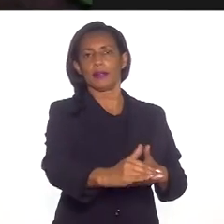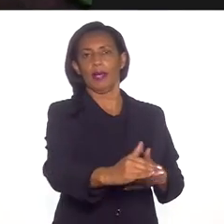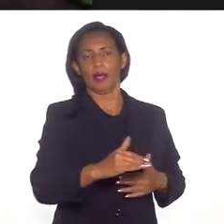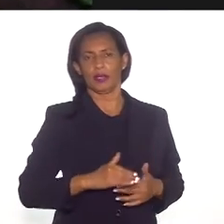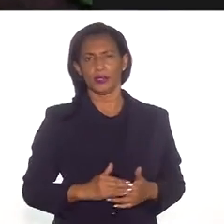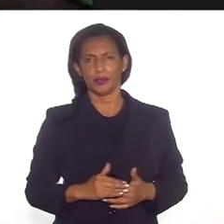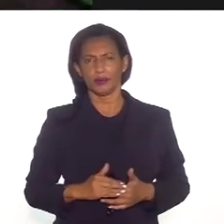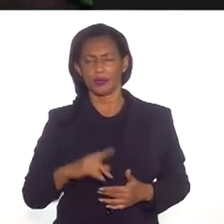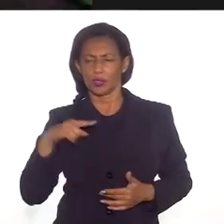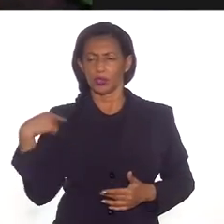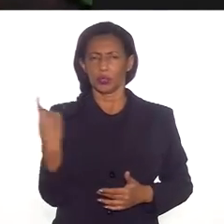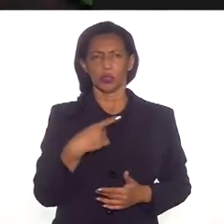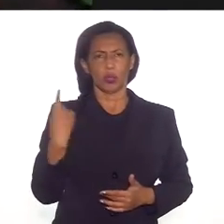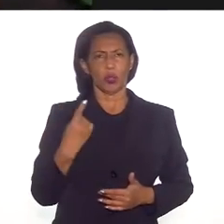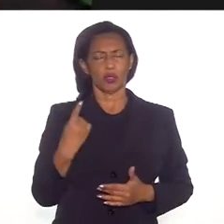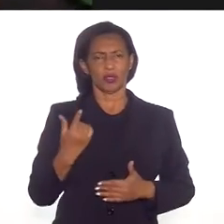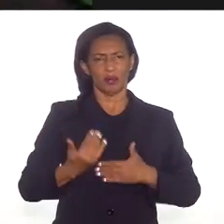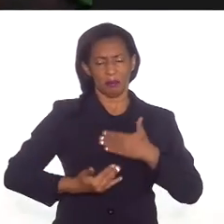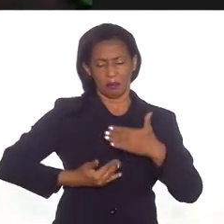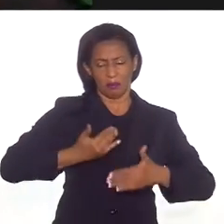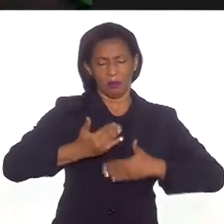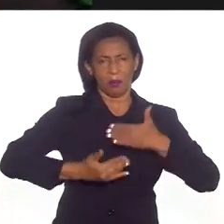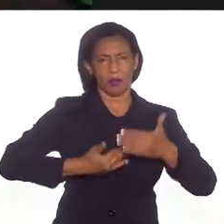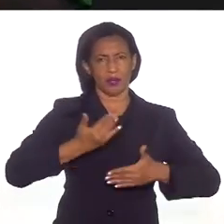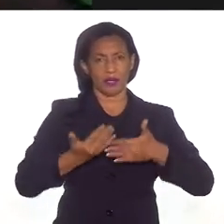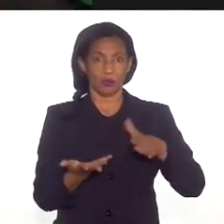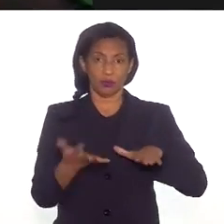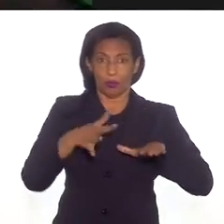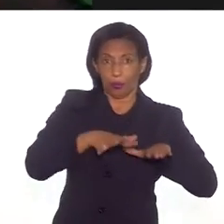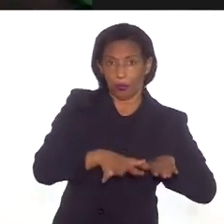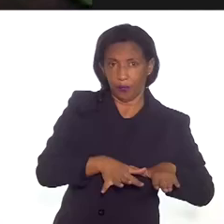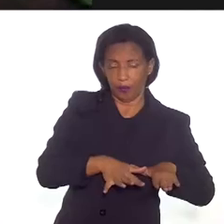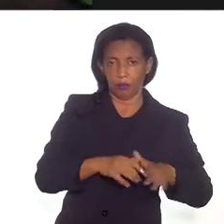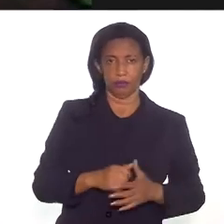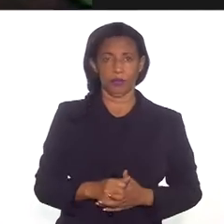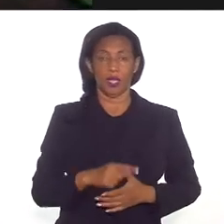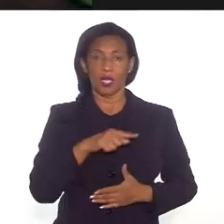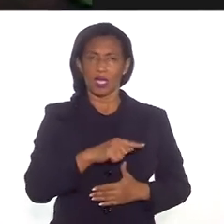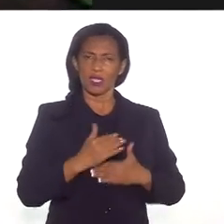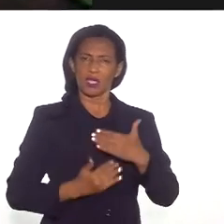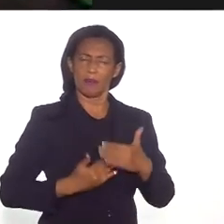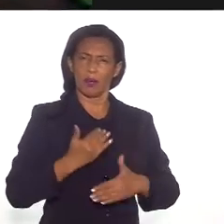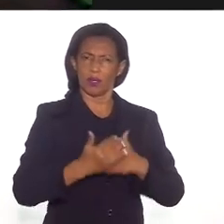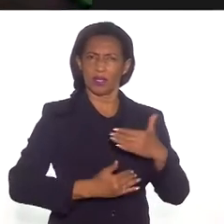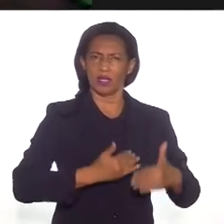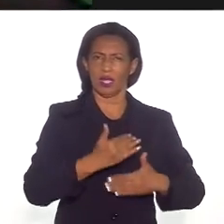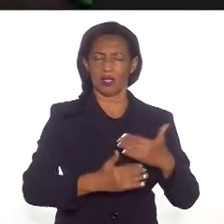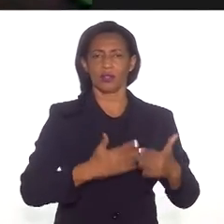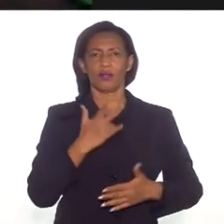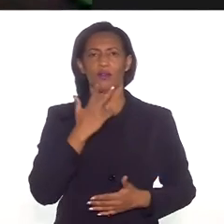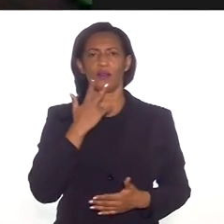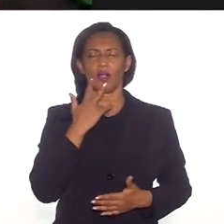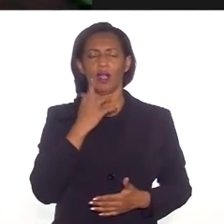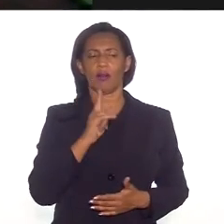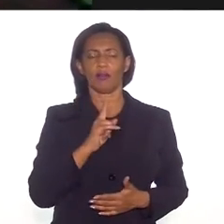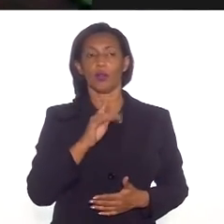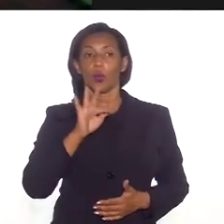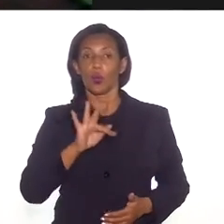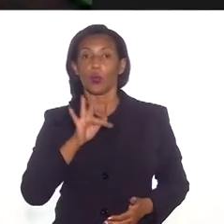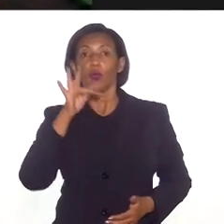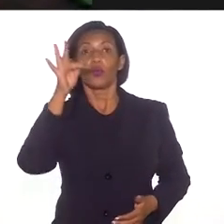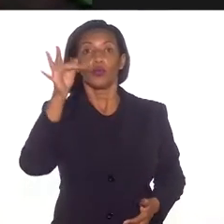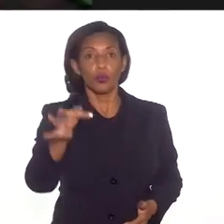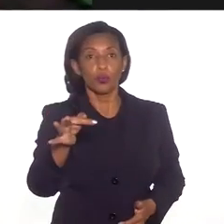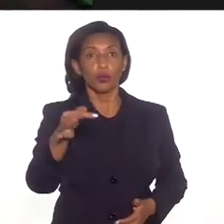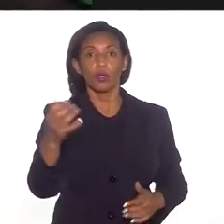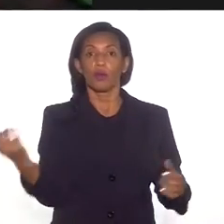estávamos num processo de integração na sociedade brasileira. Esse processo de integração dizia que nós, um dia, deixaríamos